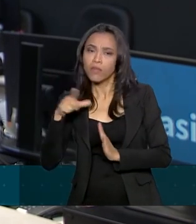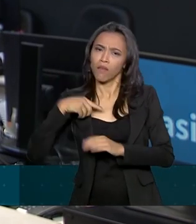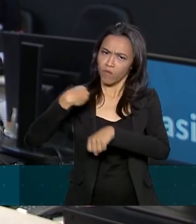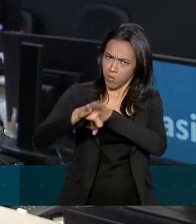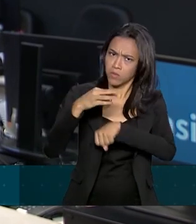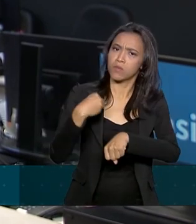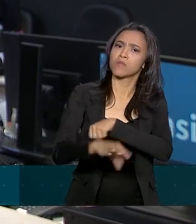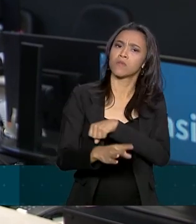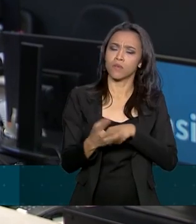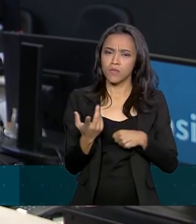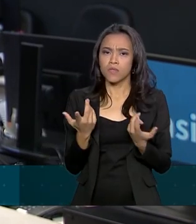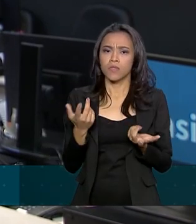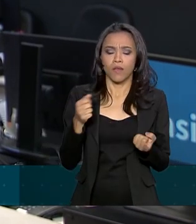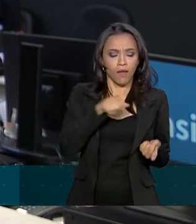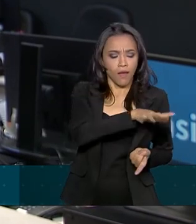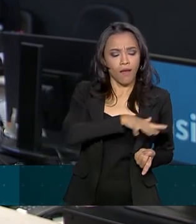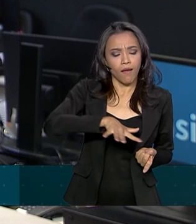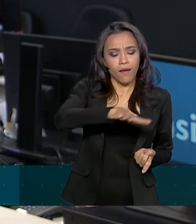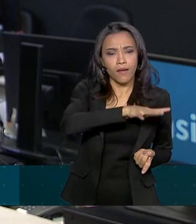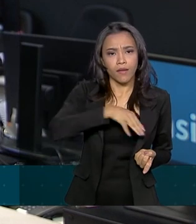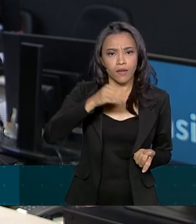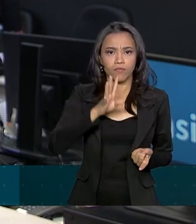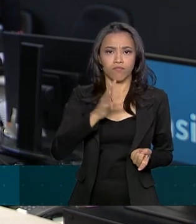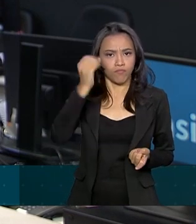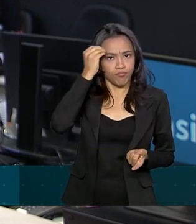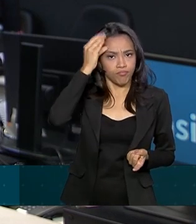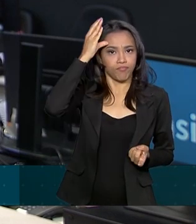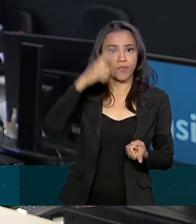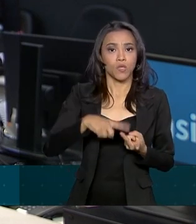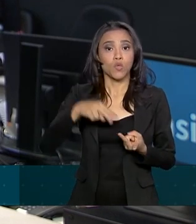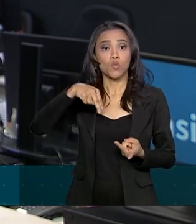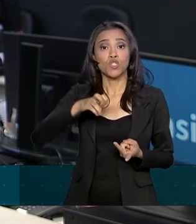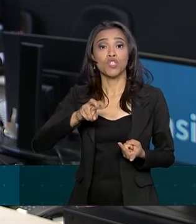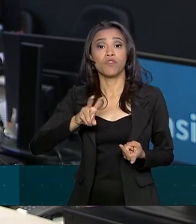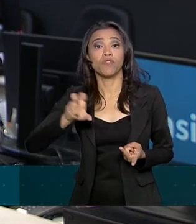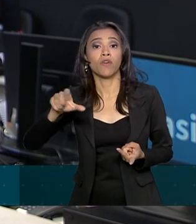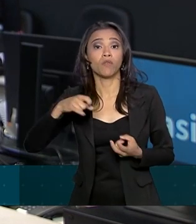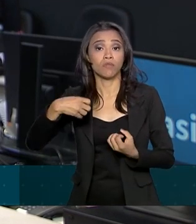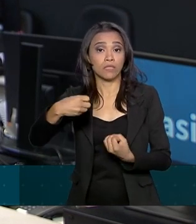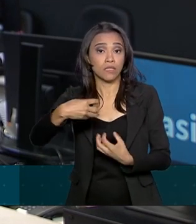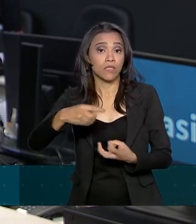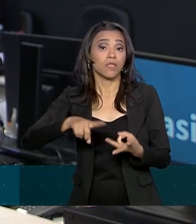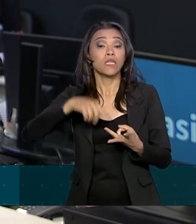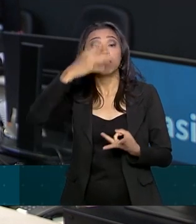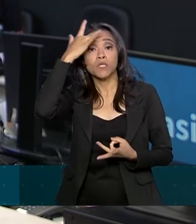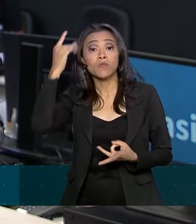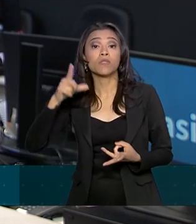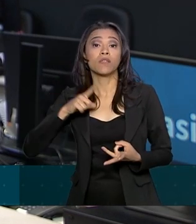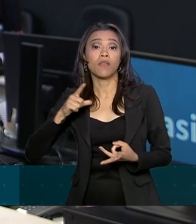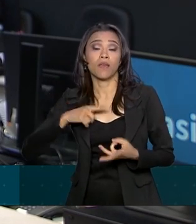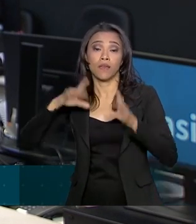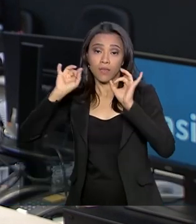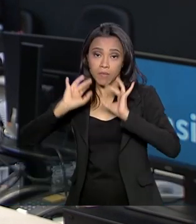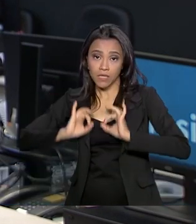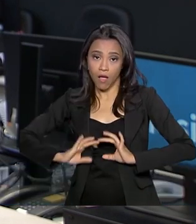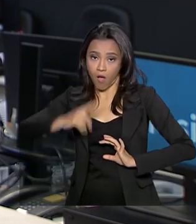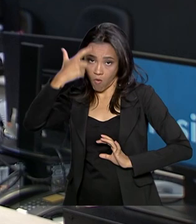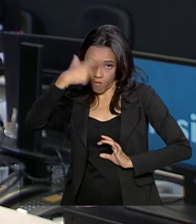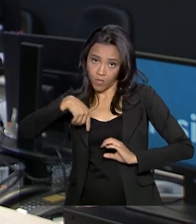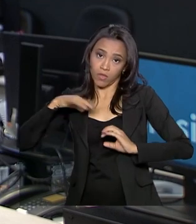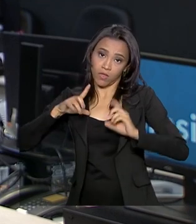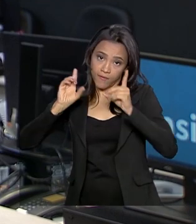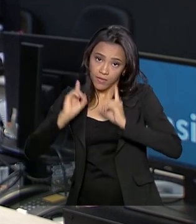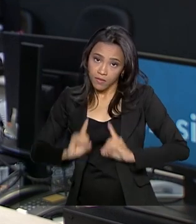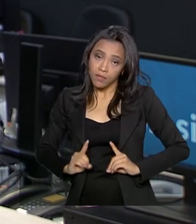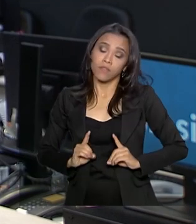sobre áreas de conhecimento, nível de ensino e solicitação de atendimento para quem tem necessidades especiais. Quase 3 milhões